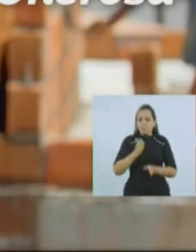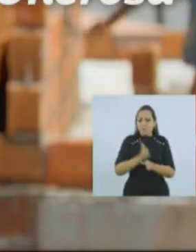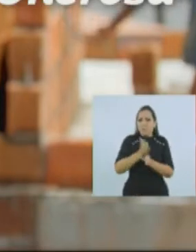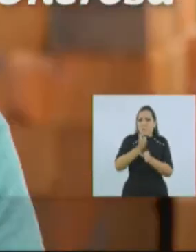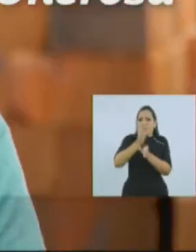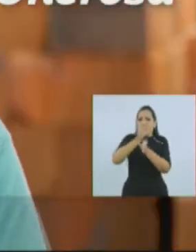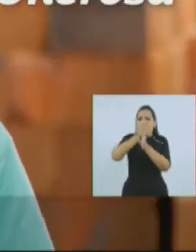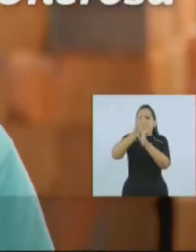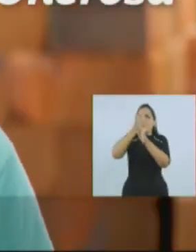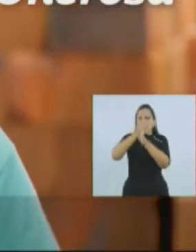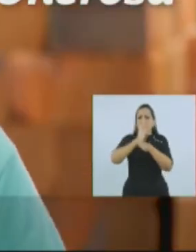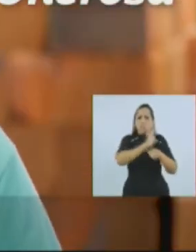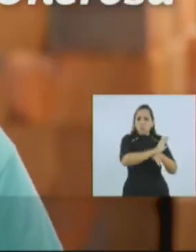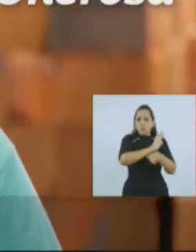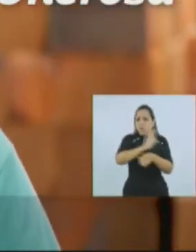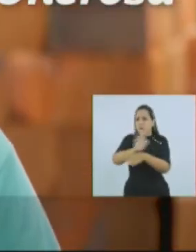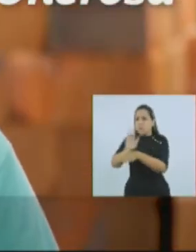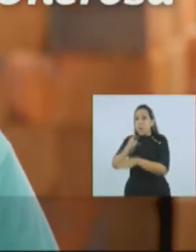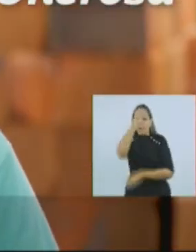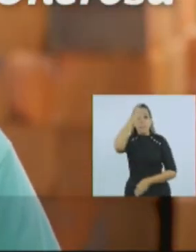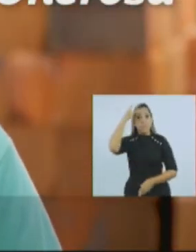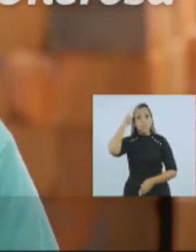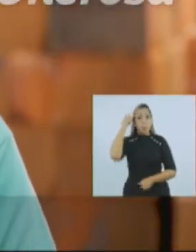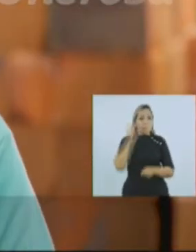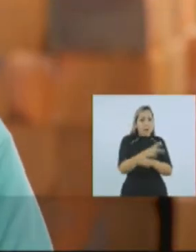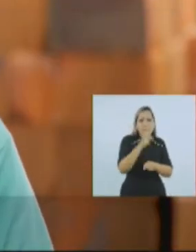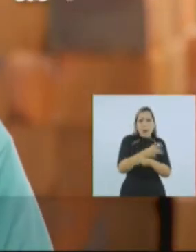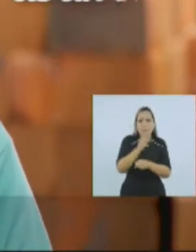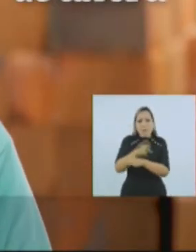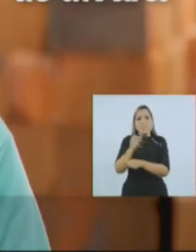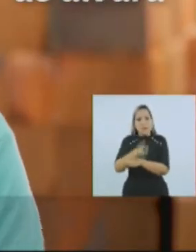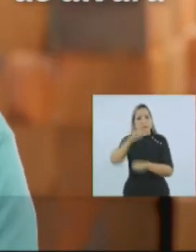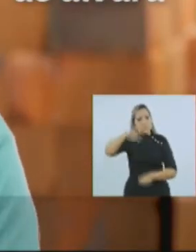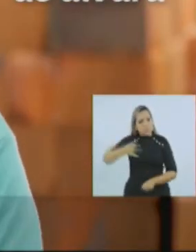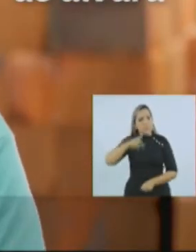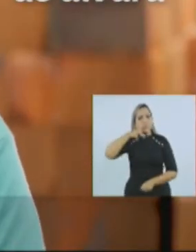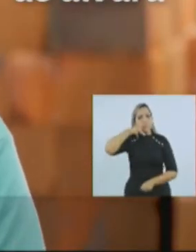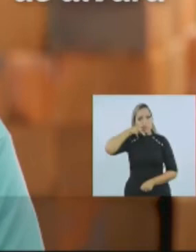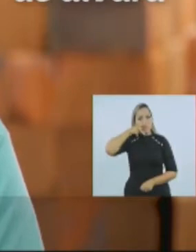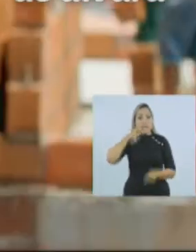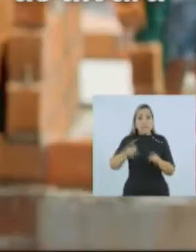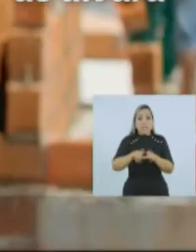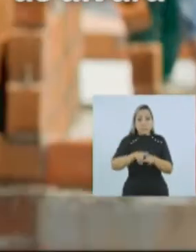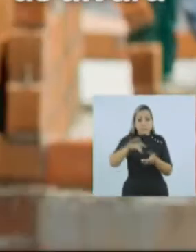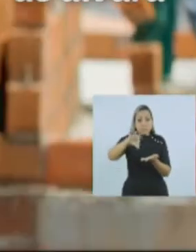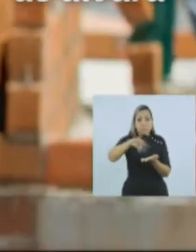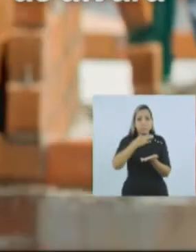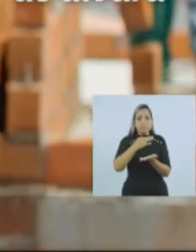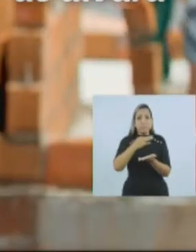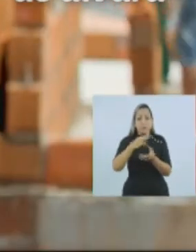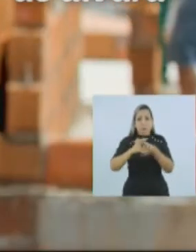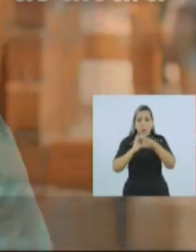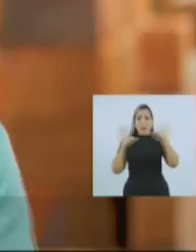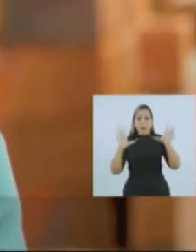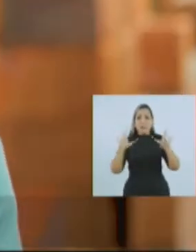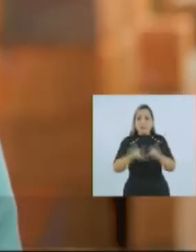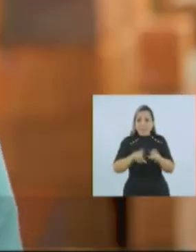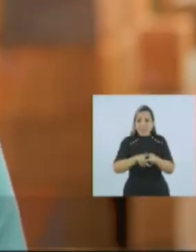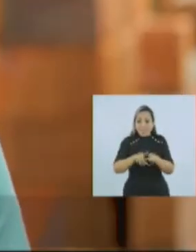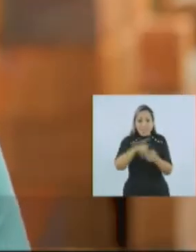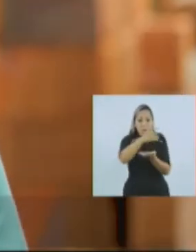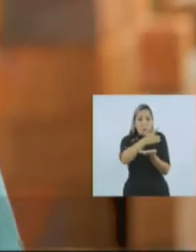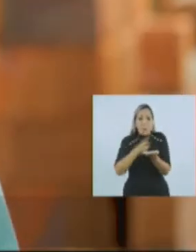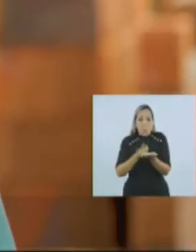segmento, gerando mais empregos na cidade. Vou agilizar os alvarazes e agilizar os processos. Dia